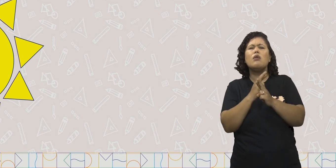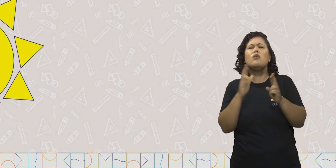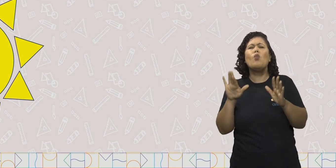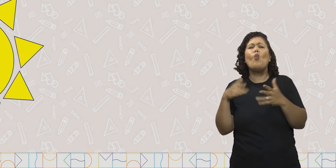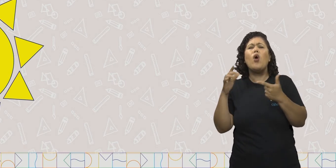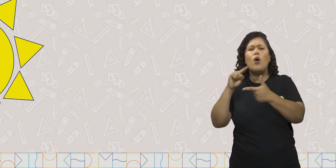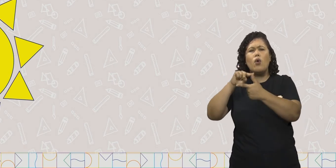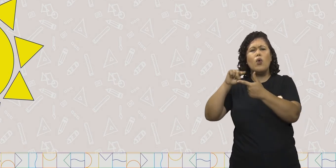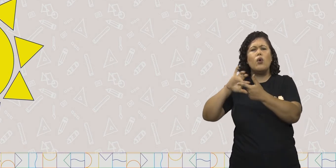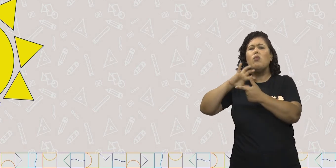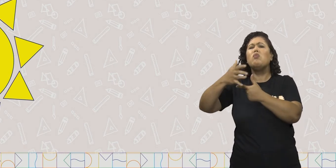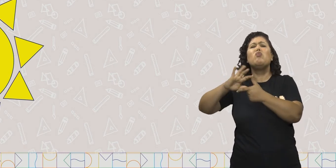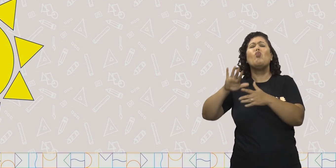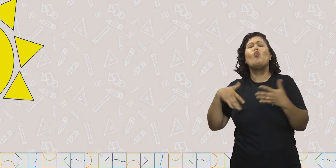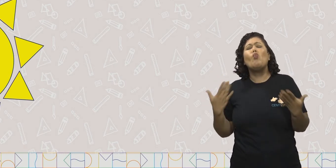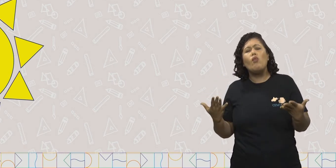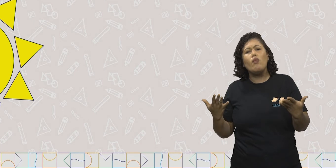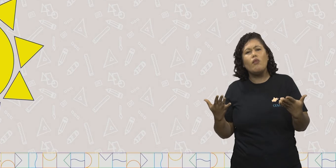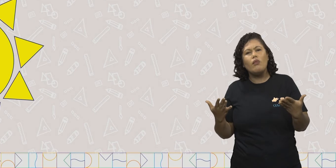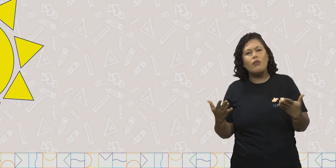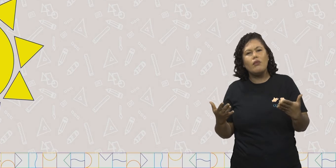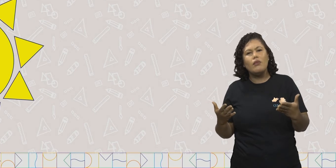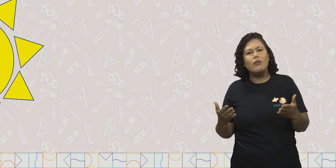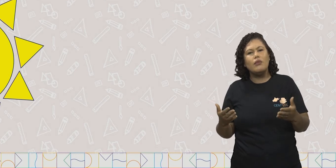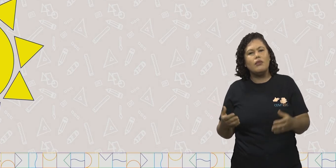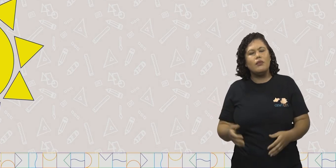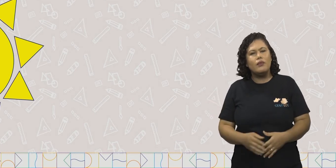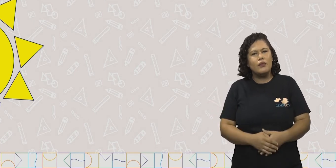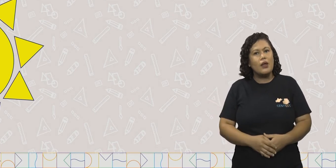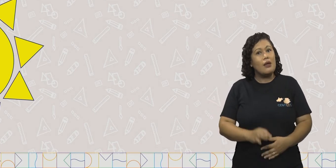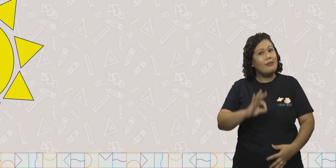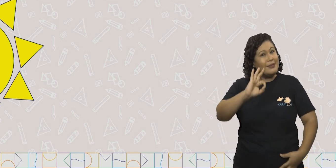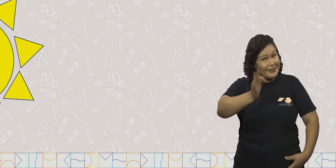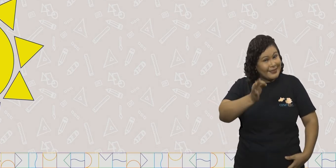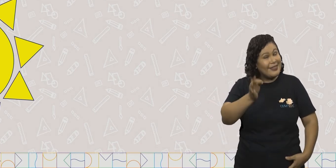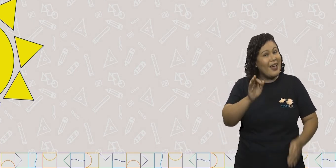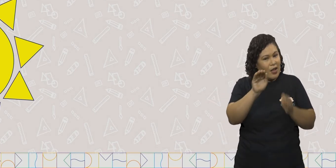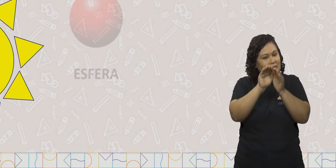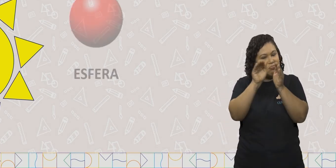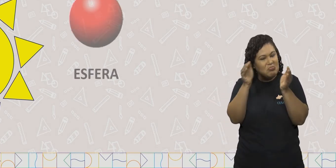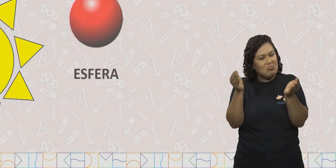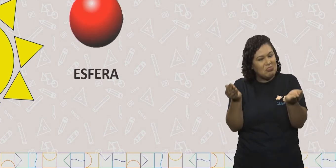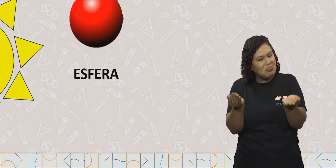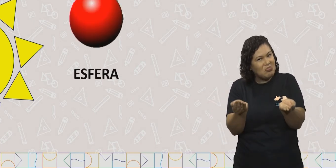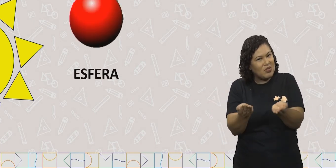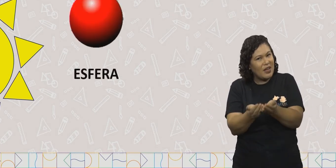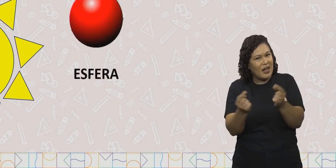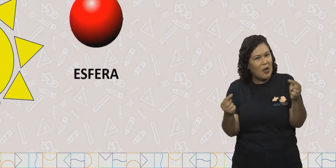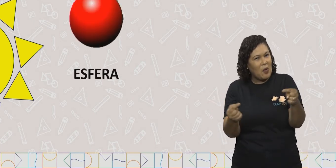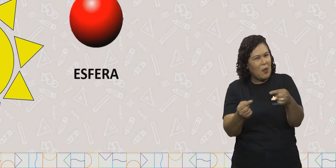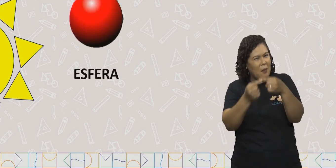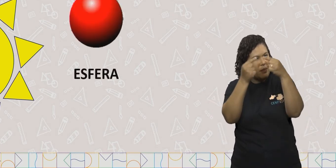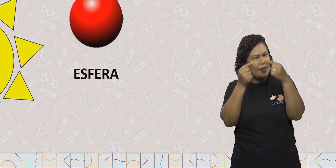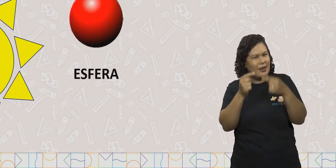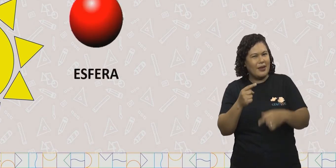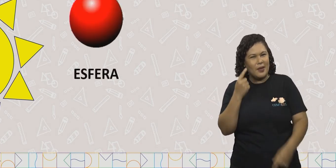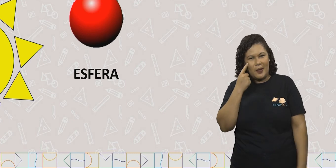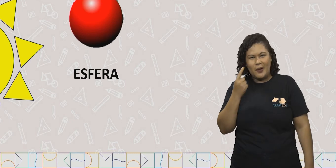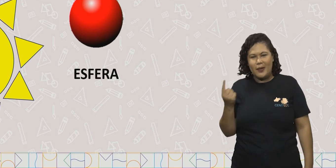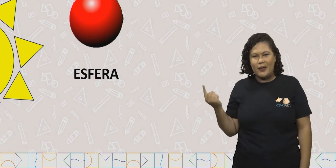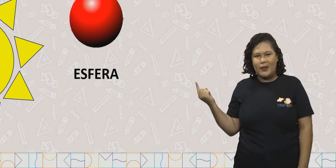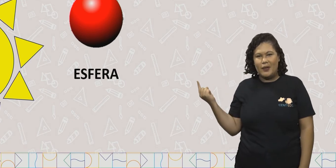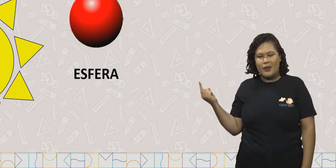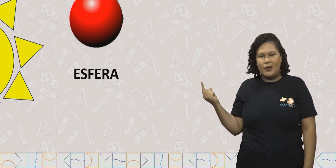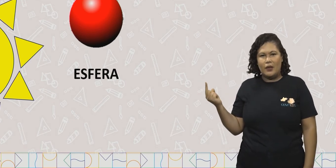geométrica espacial que que você colocou isso mesmo a esfera muito